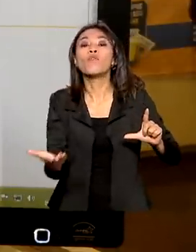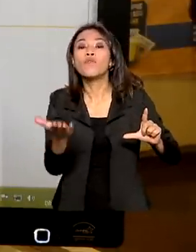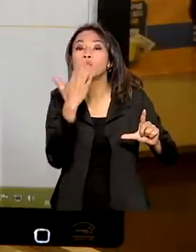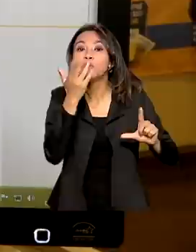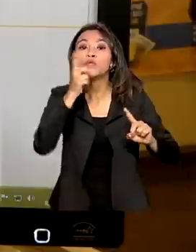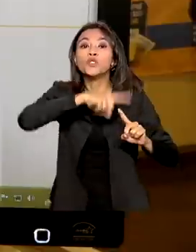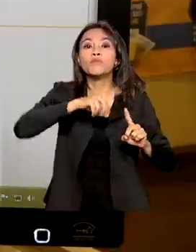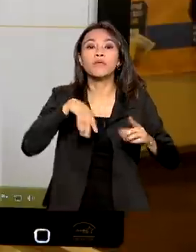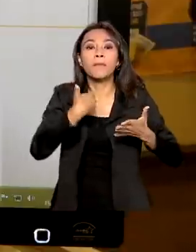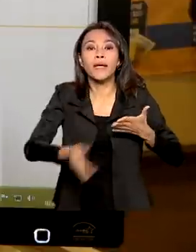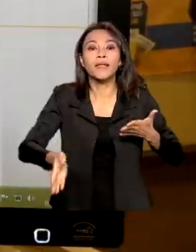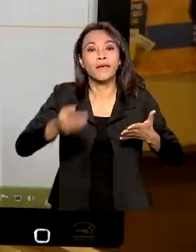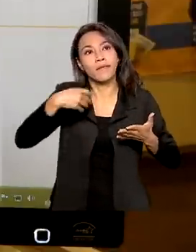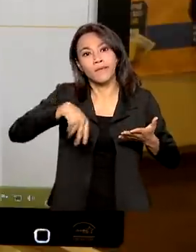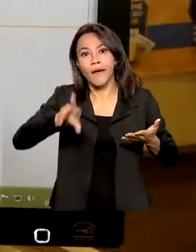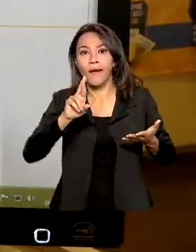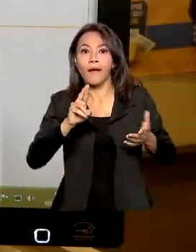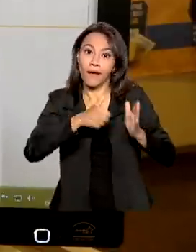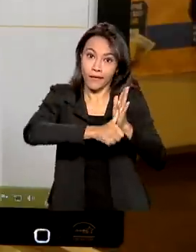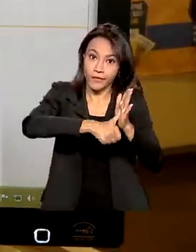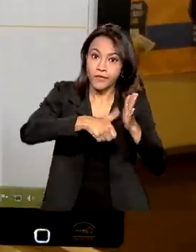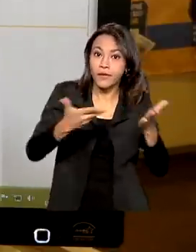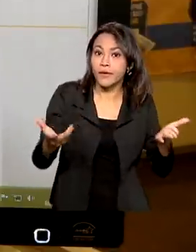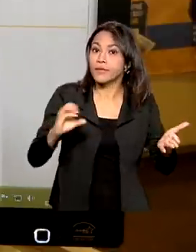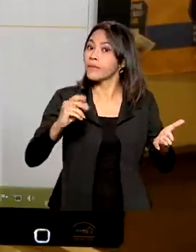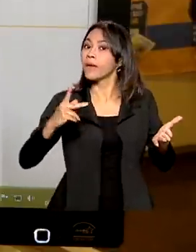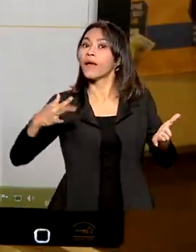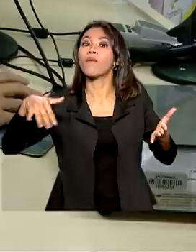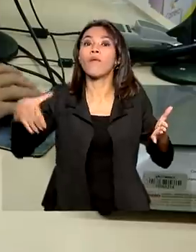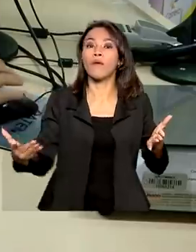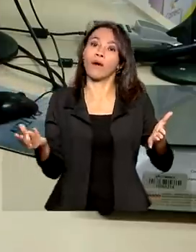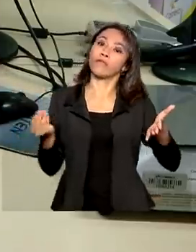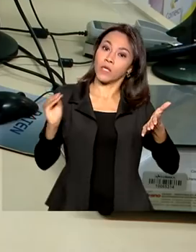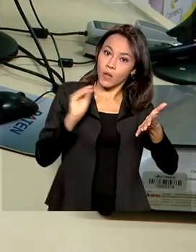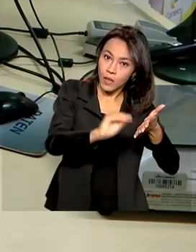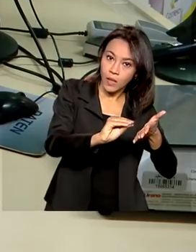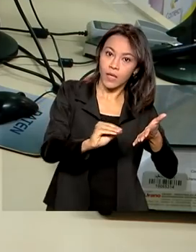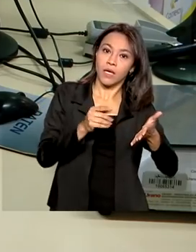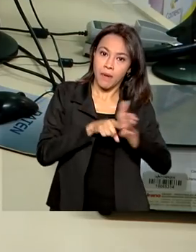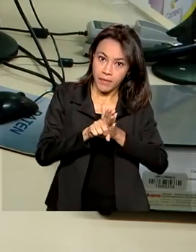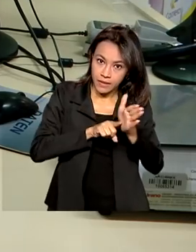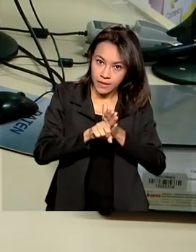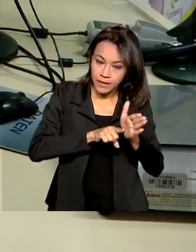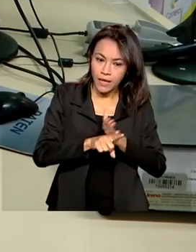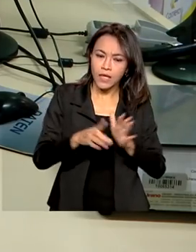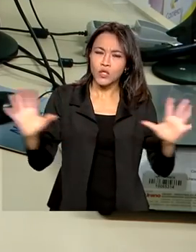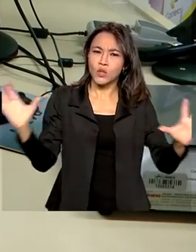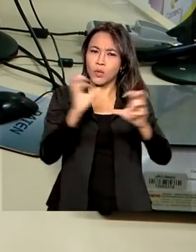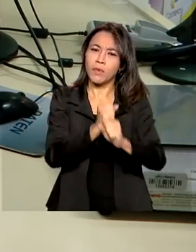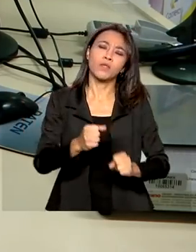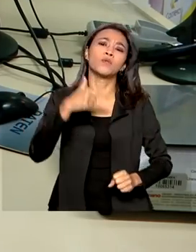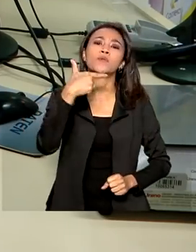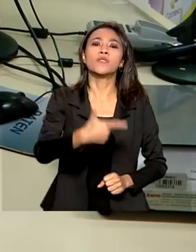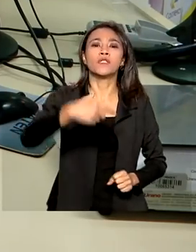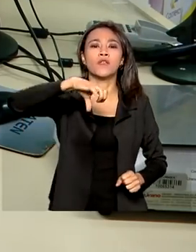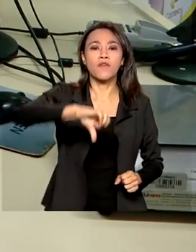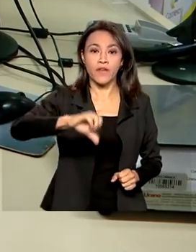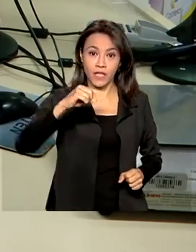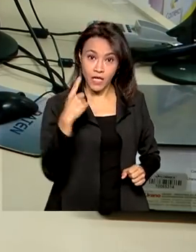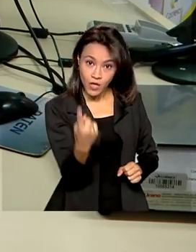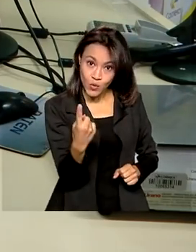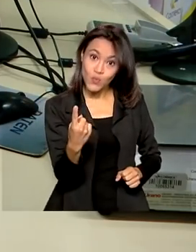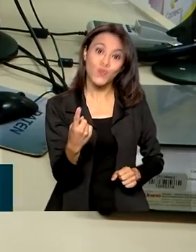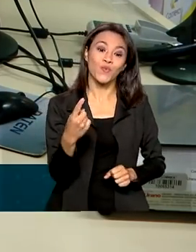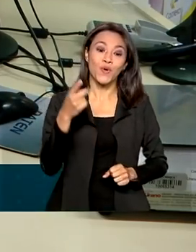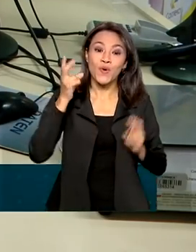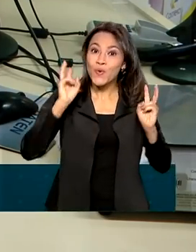perdeu. Pode ser o seu RG, por exemplo, e mandar pesquisar. No total, existem 291 documentos de identidade com o